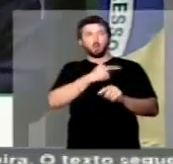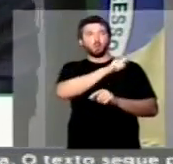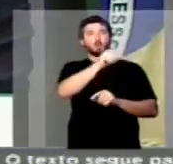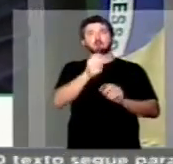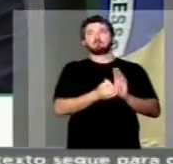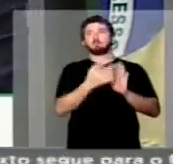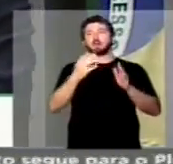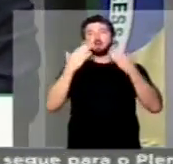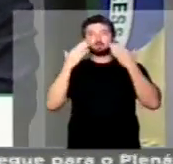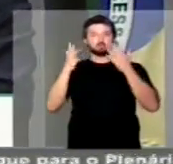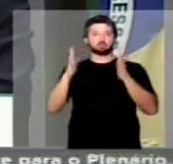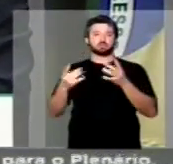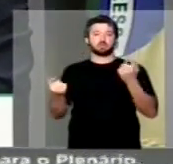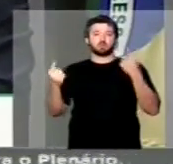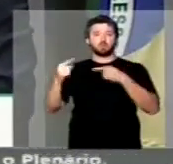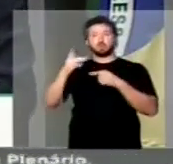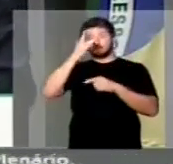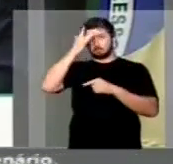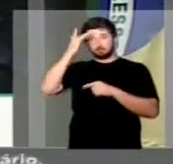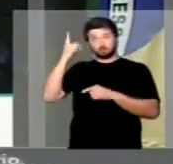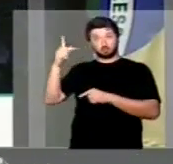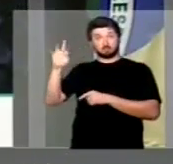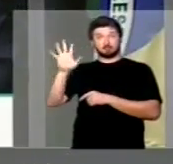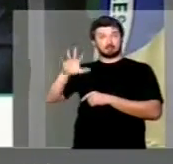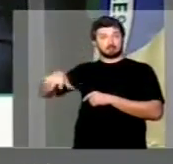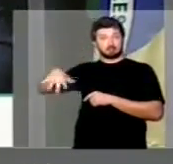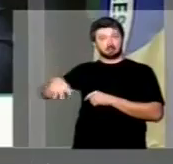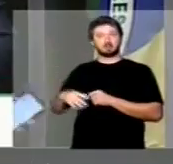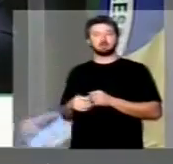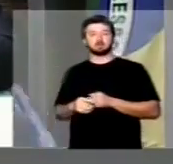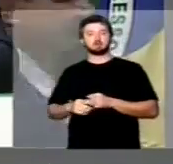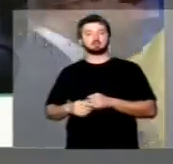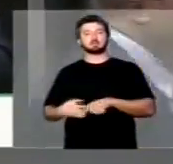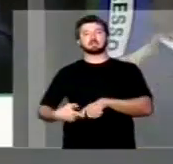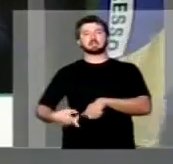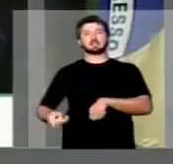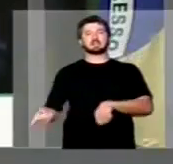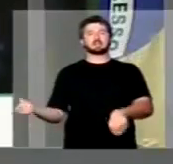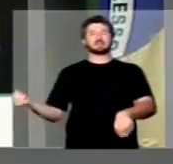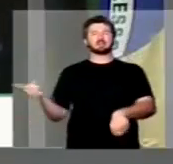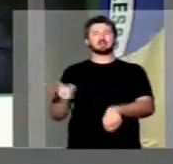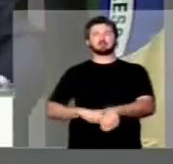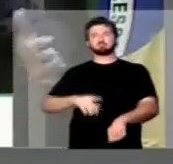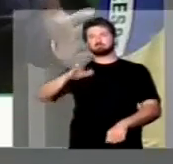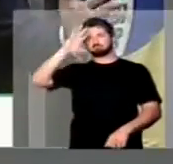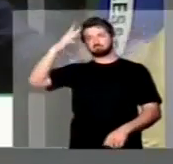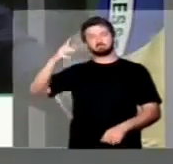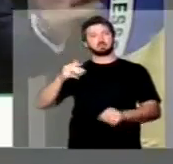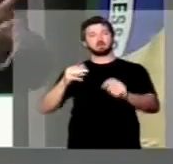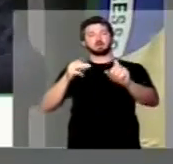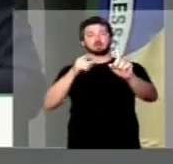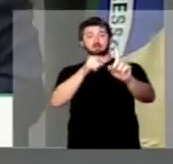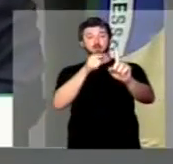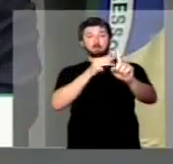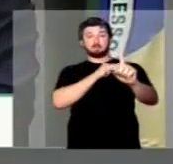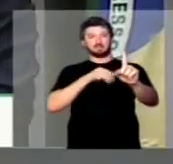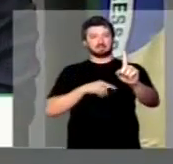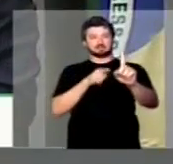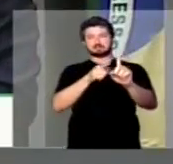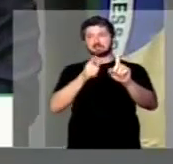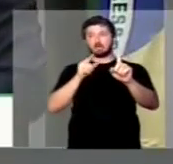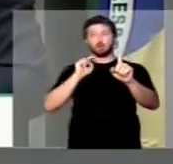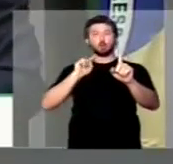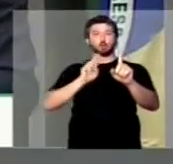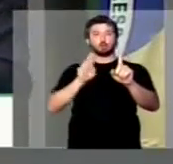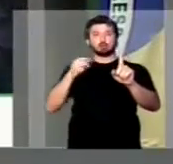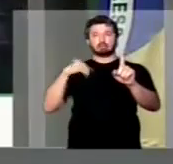tantas apresentadas contra figuras do PT, tomou imediatamente a decisão de afastar os ministros,